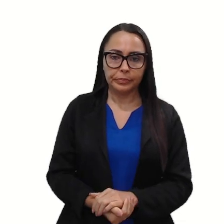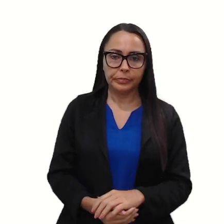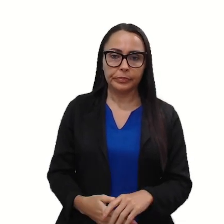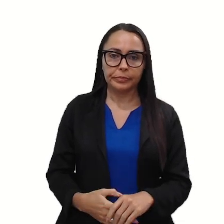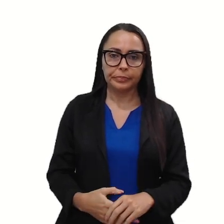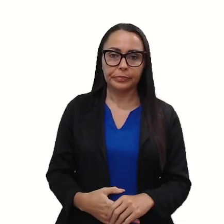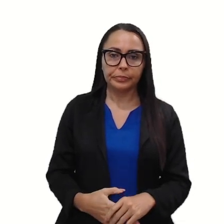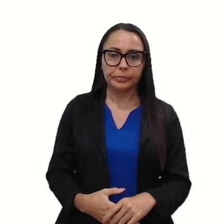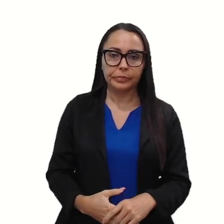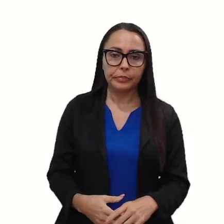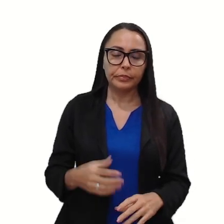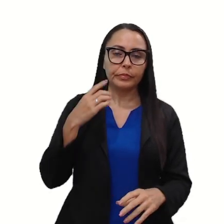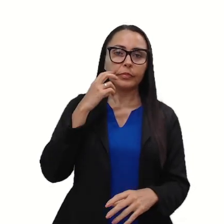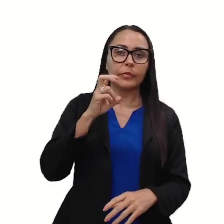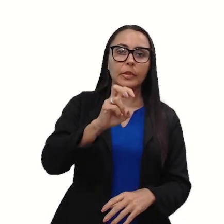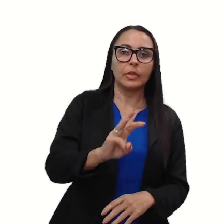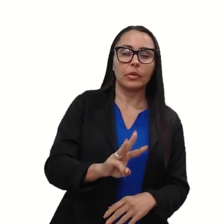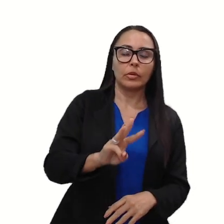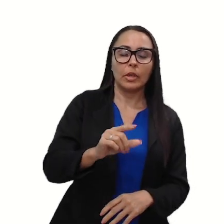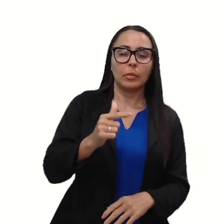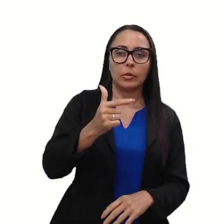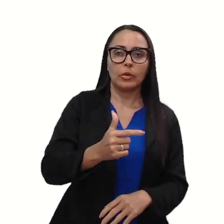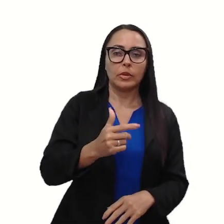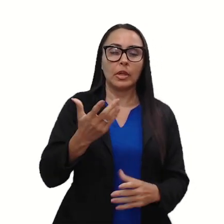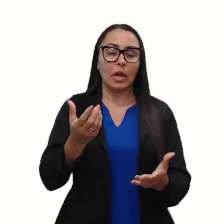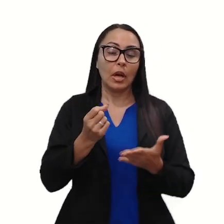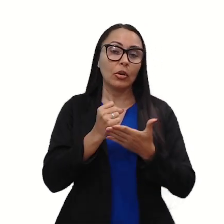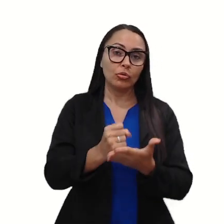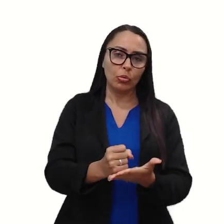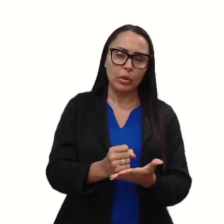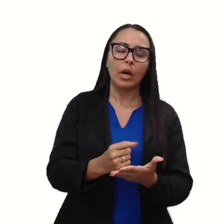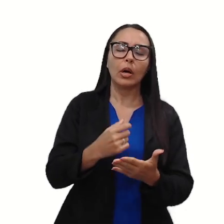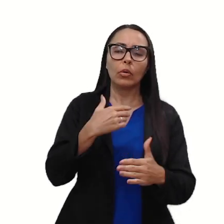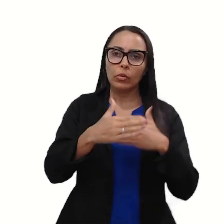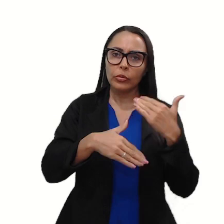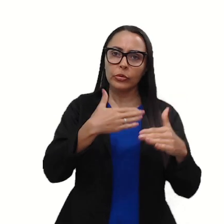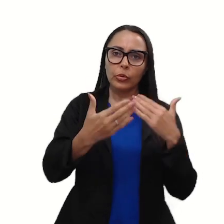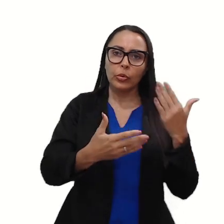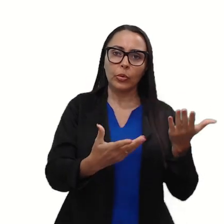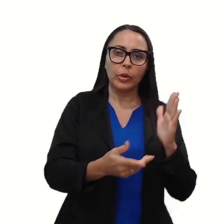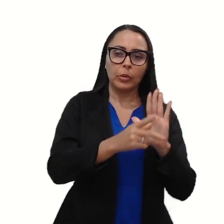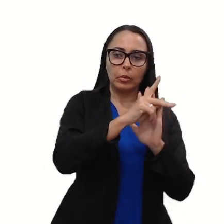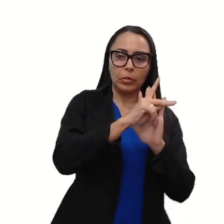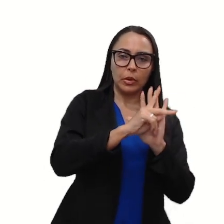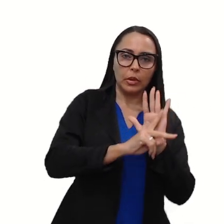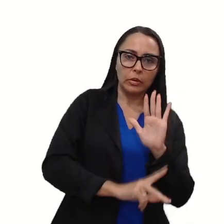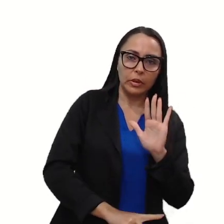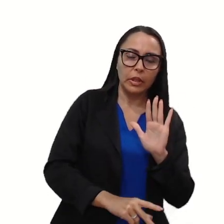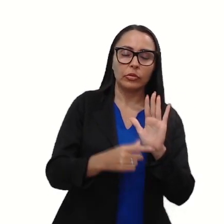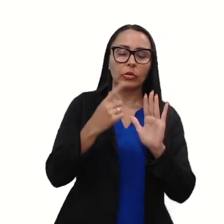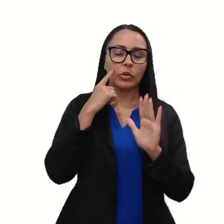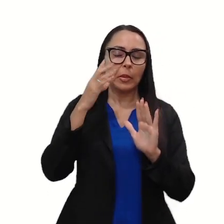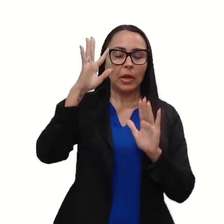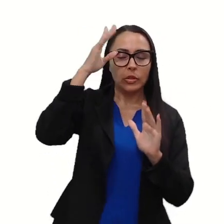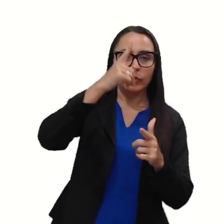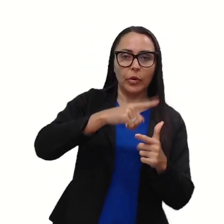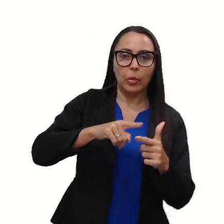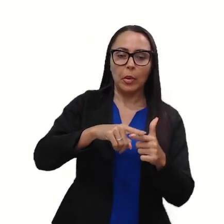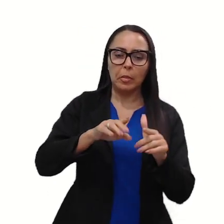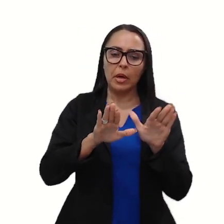O 5W2H é uma ferramenta que ajuda bastante a construir um plano de ação para resolver um problema